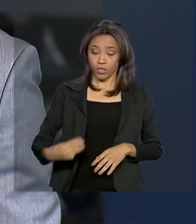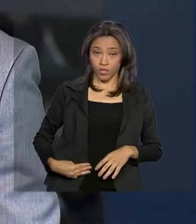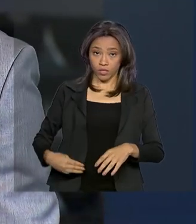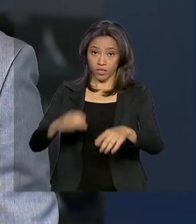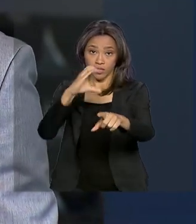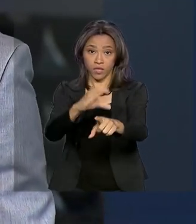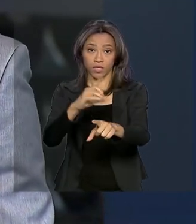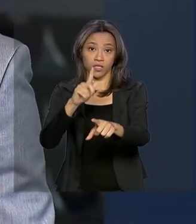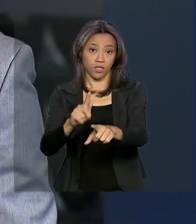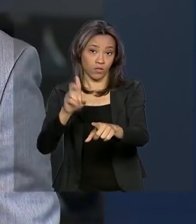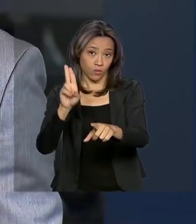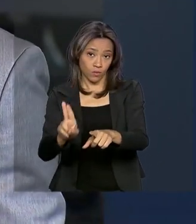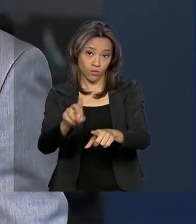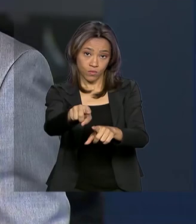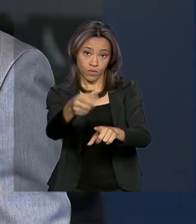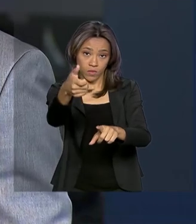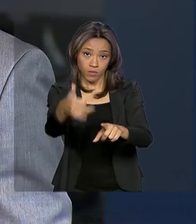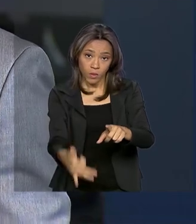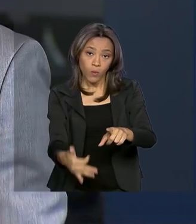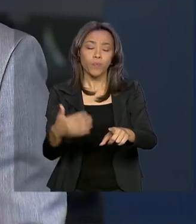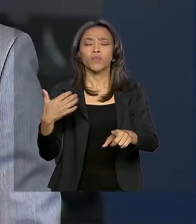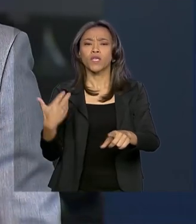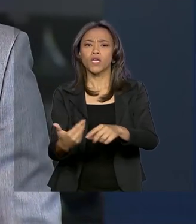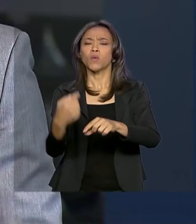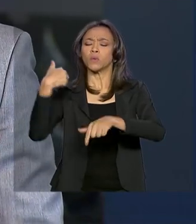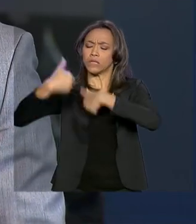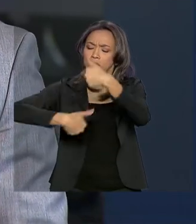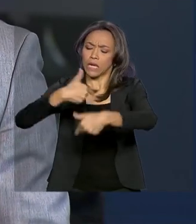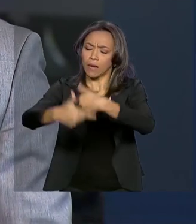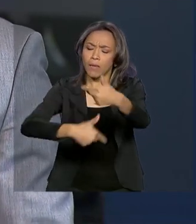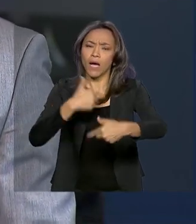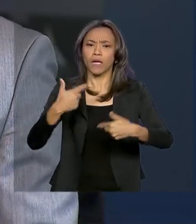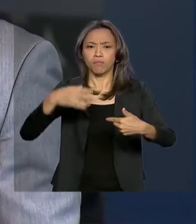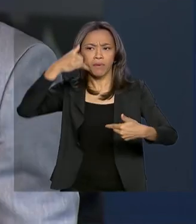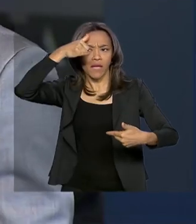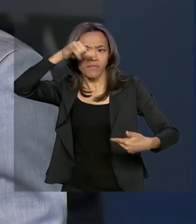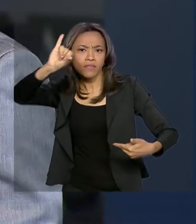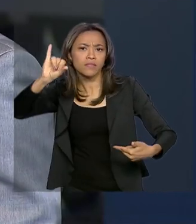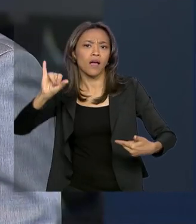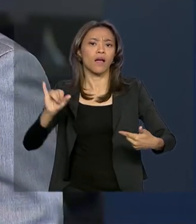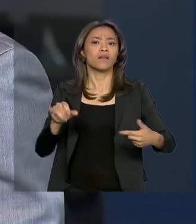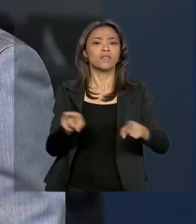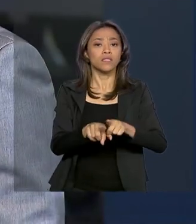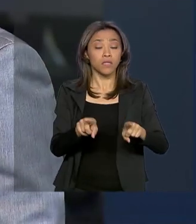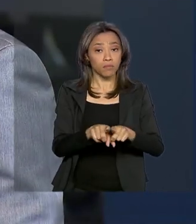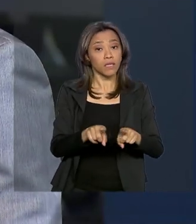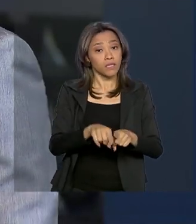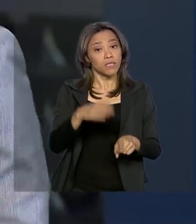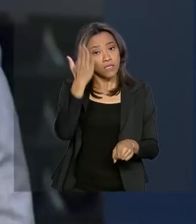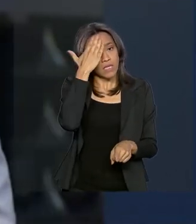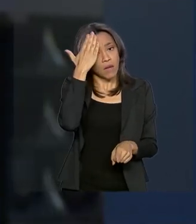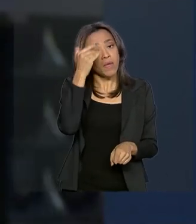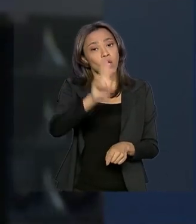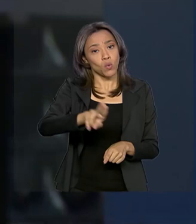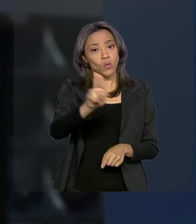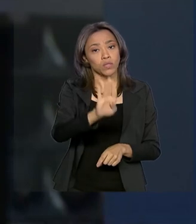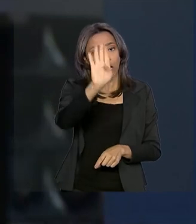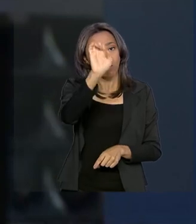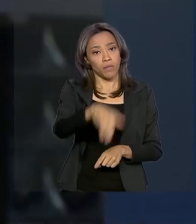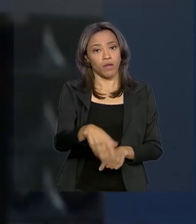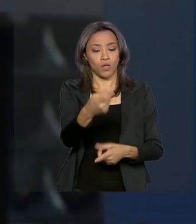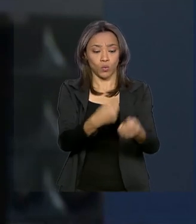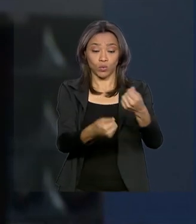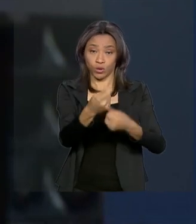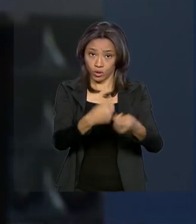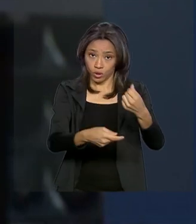União, Wagner Rosário, o trabalho de prevenção e detecção do mau uso do dinheiro público tem feito o nível de